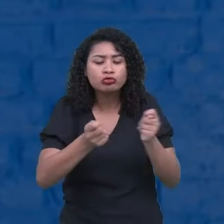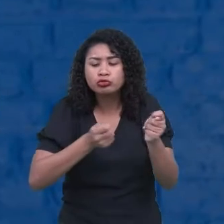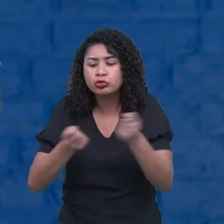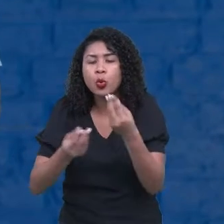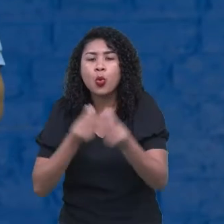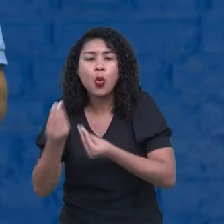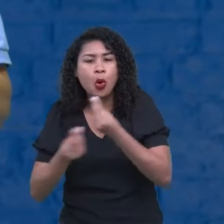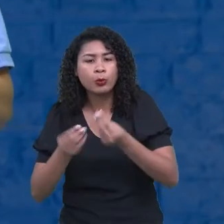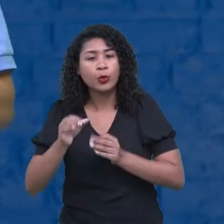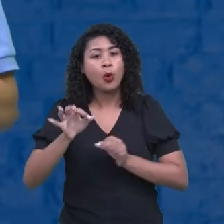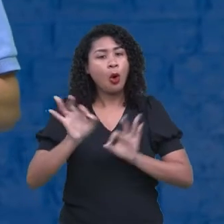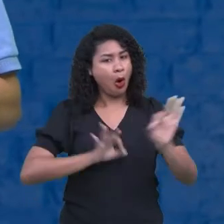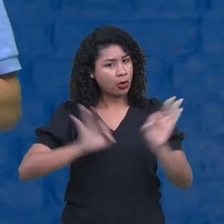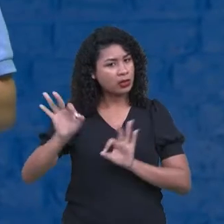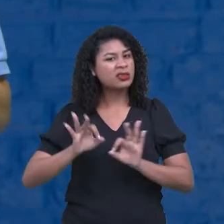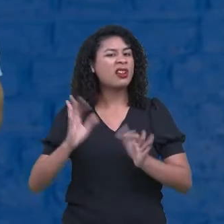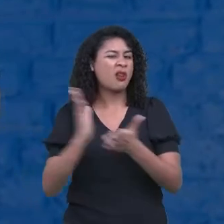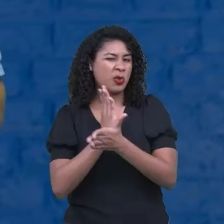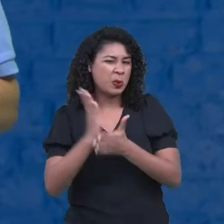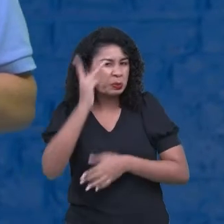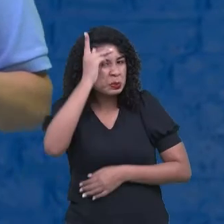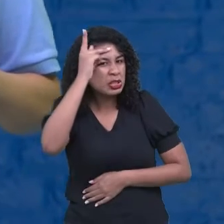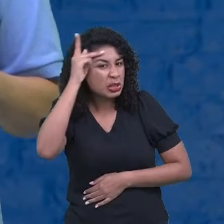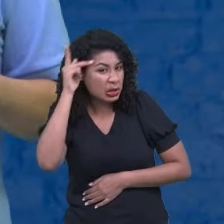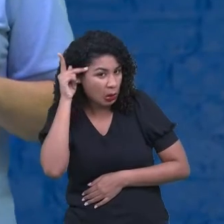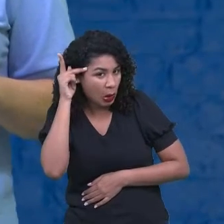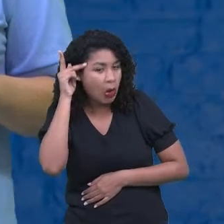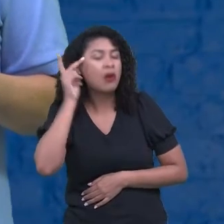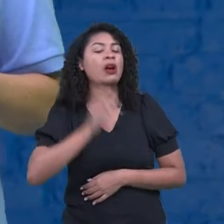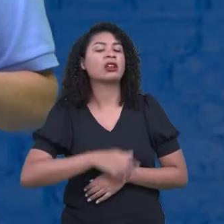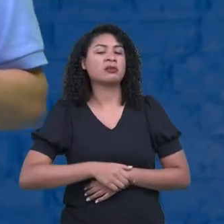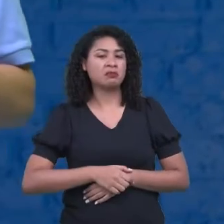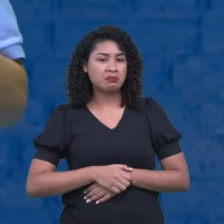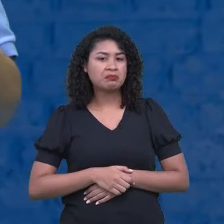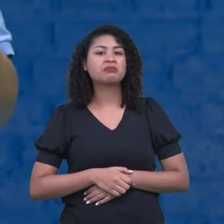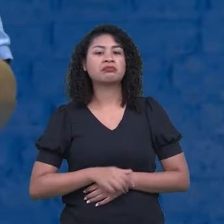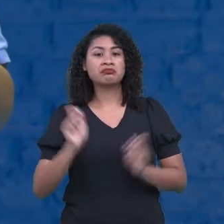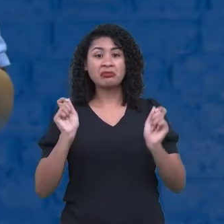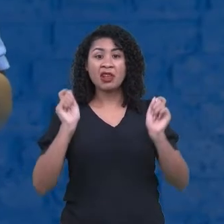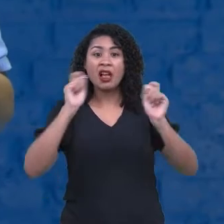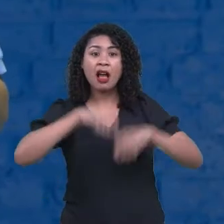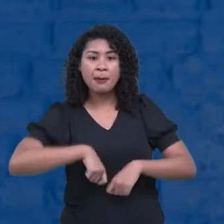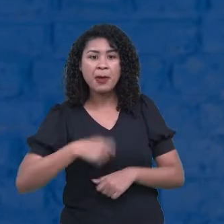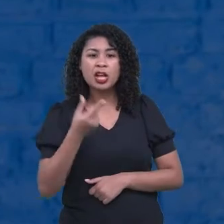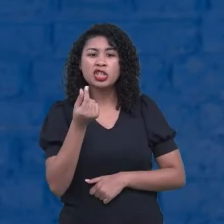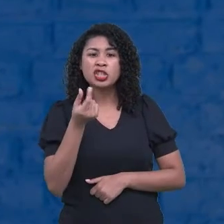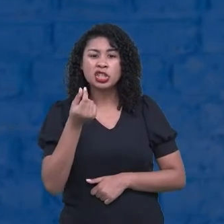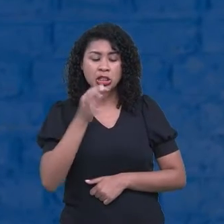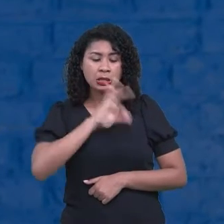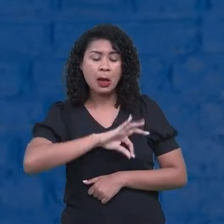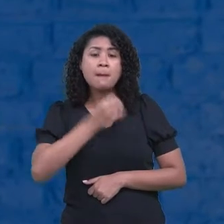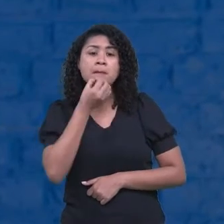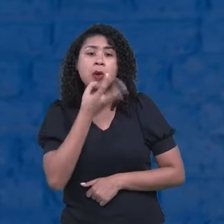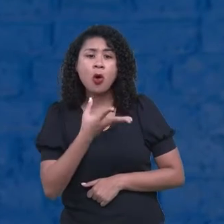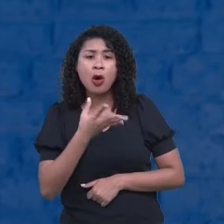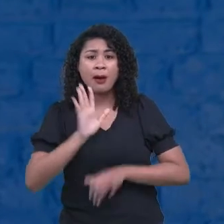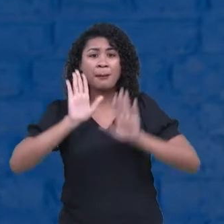organizar, porque tem gente que ganha, né? Ganha e gasta mais do que ganha. Aí